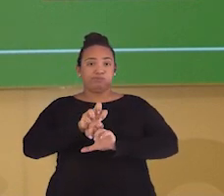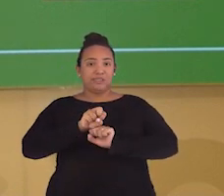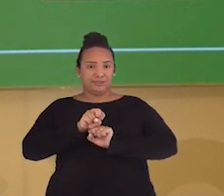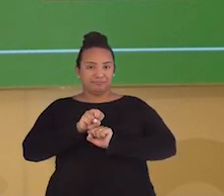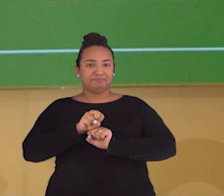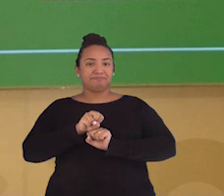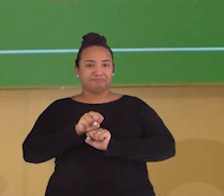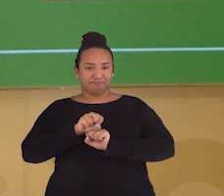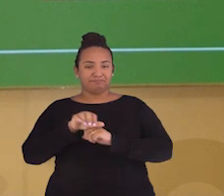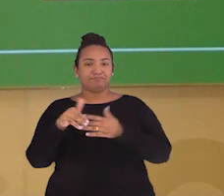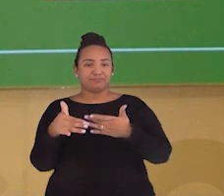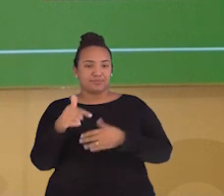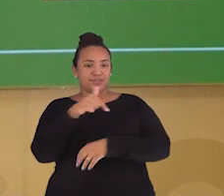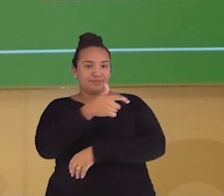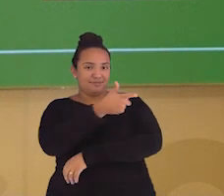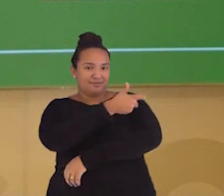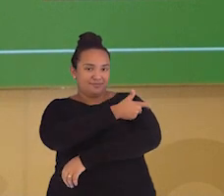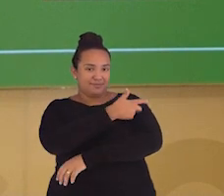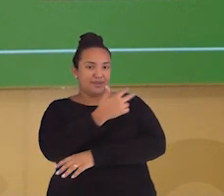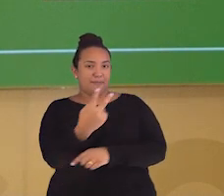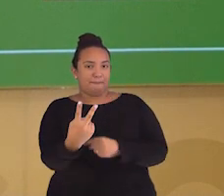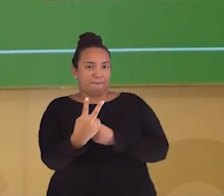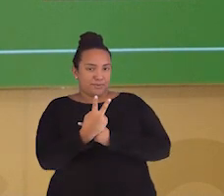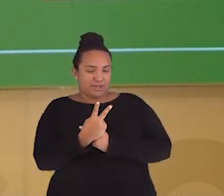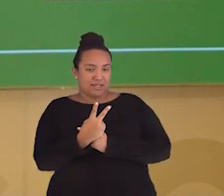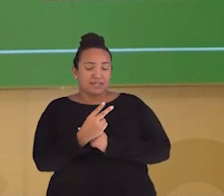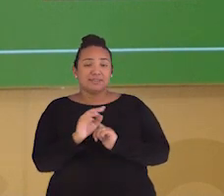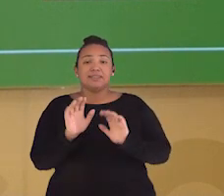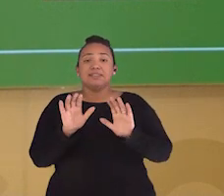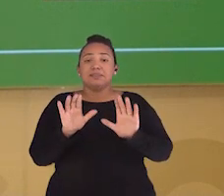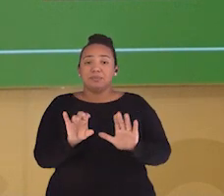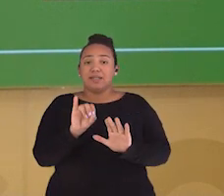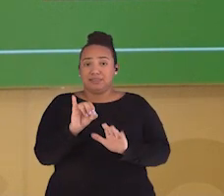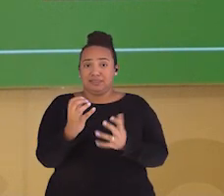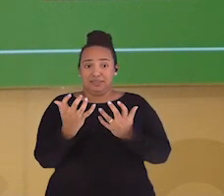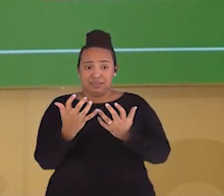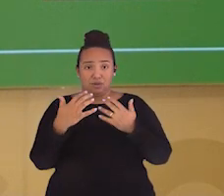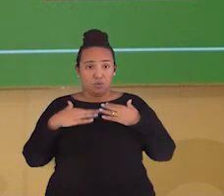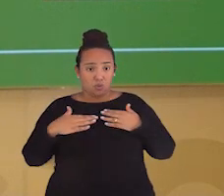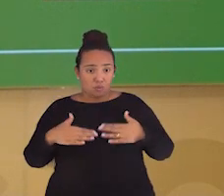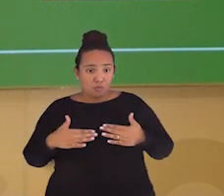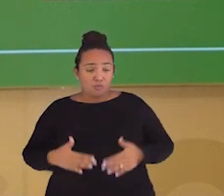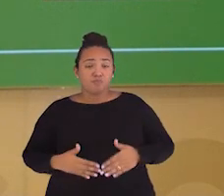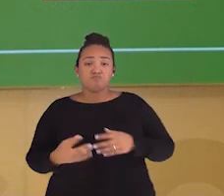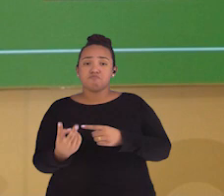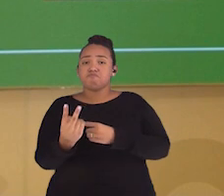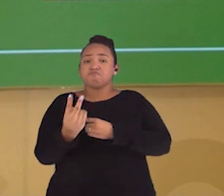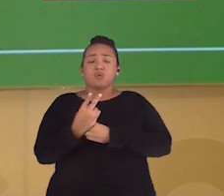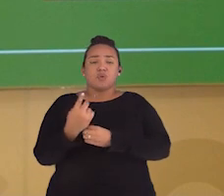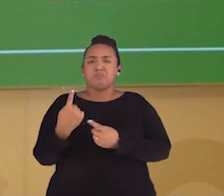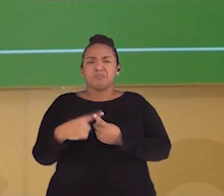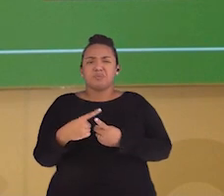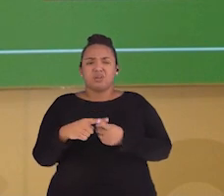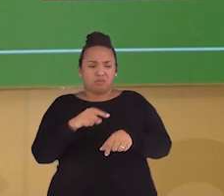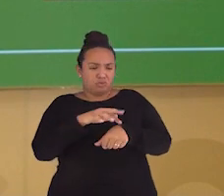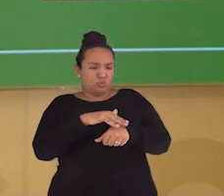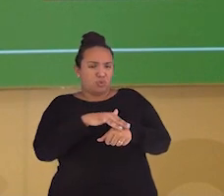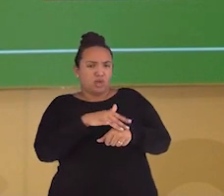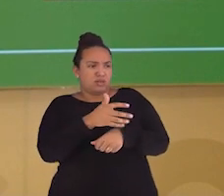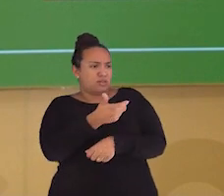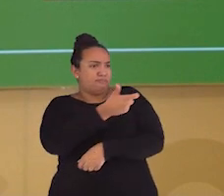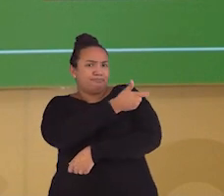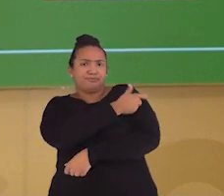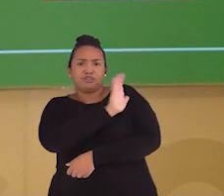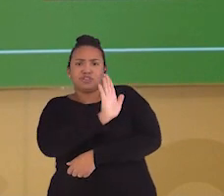caso, seria a doença da qual a vacina nos protege. Mas, se queremos nos proteger, por que nos injetar uma